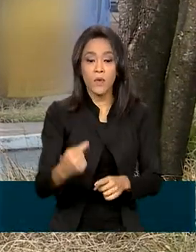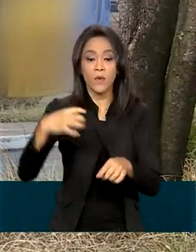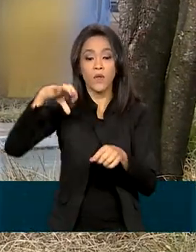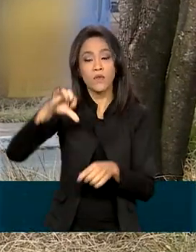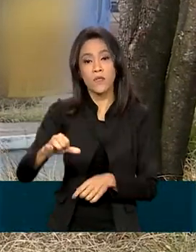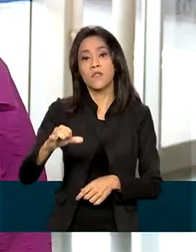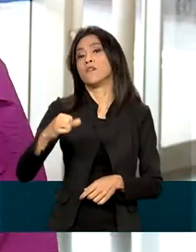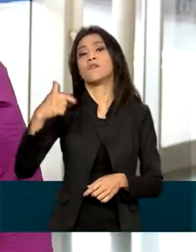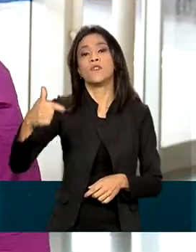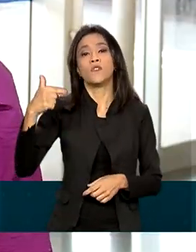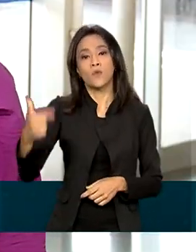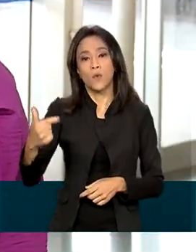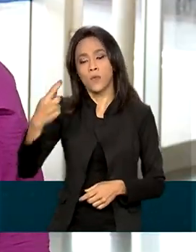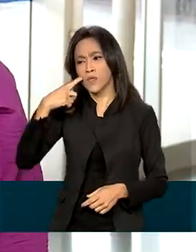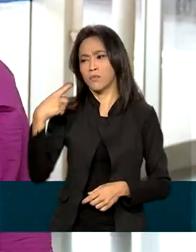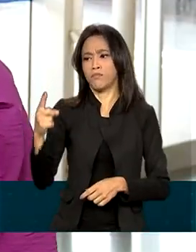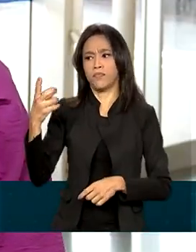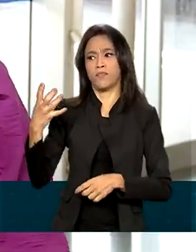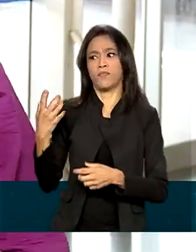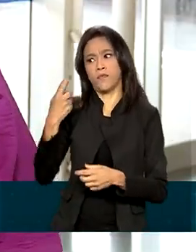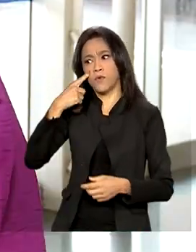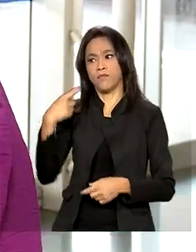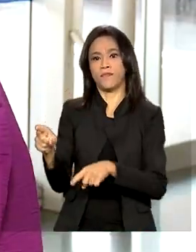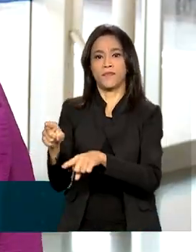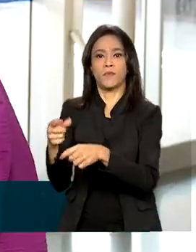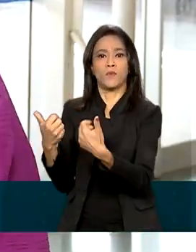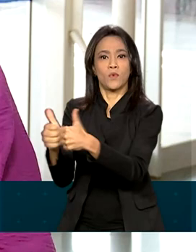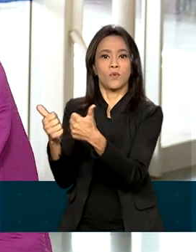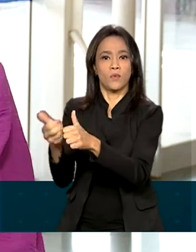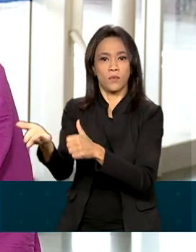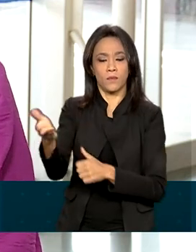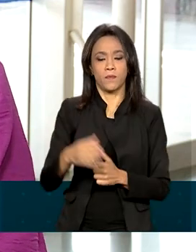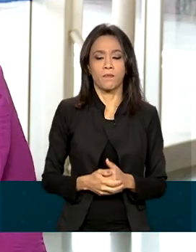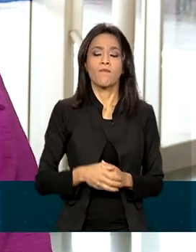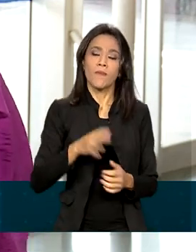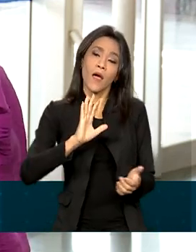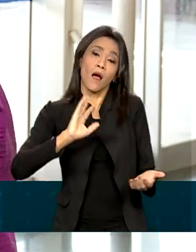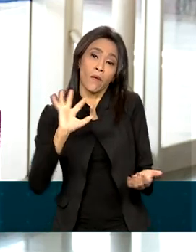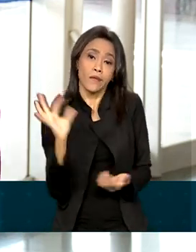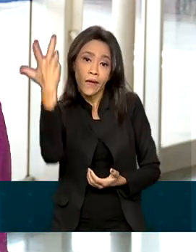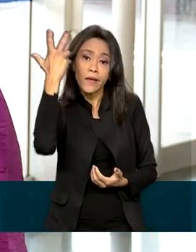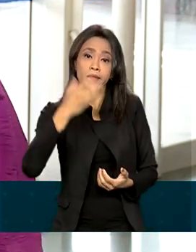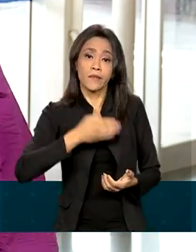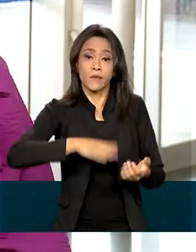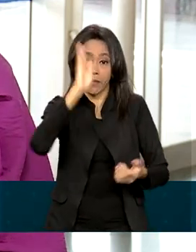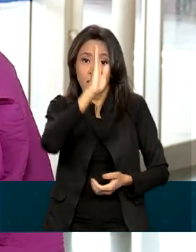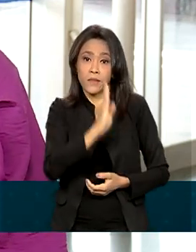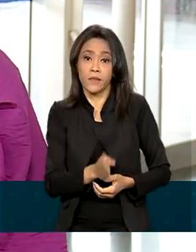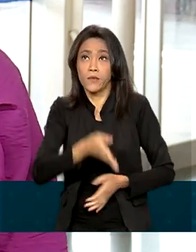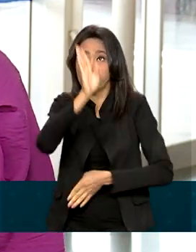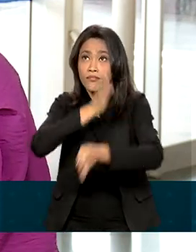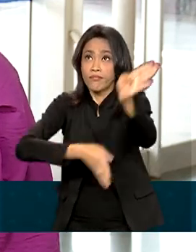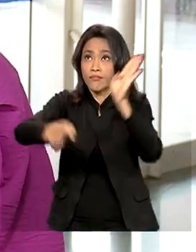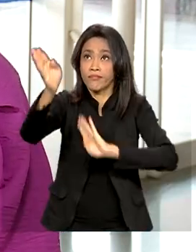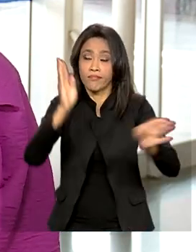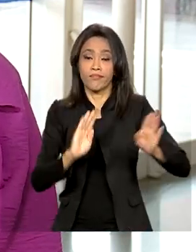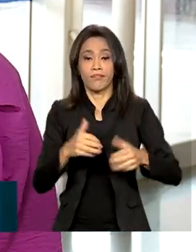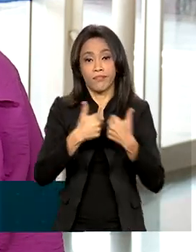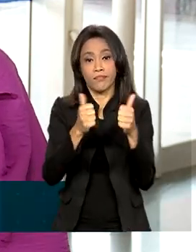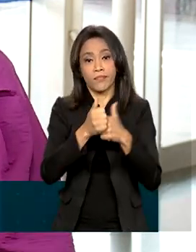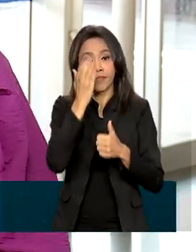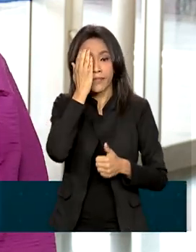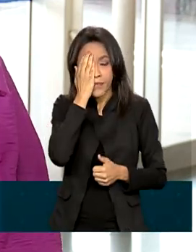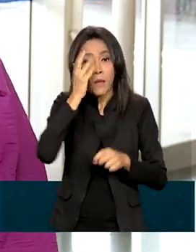apreensões. O transporte pirata é uma realidade nas estradas brasileiras. Atraídos pelos preços